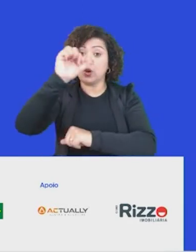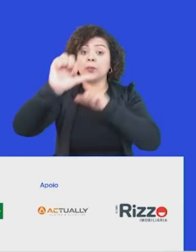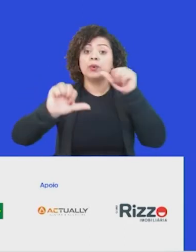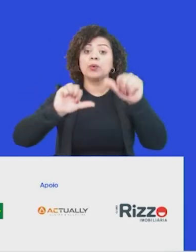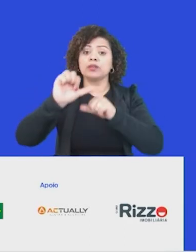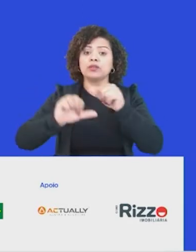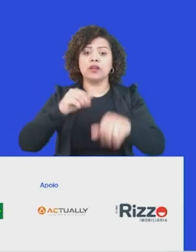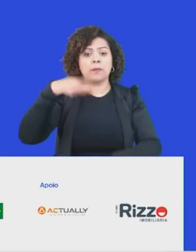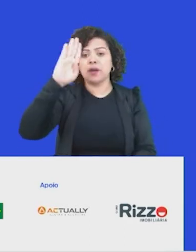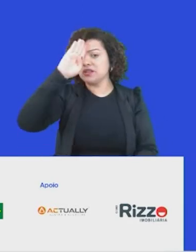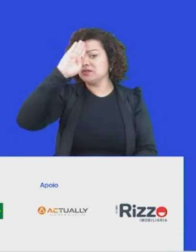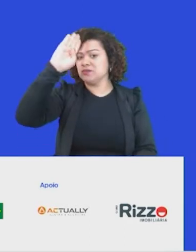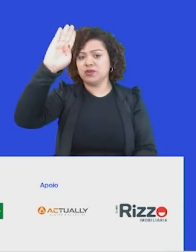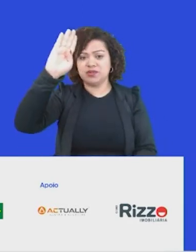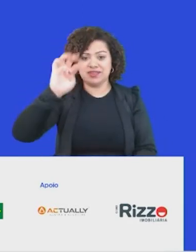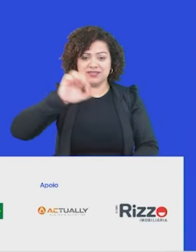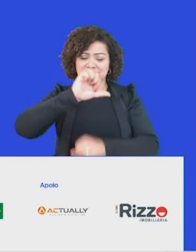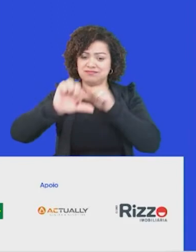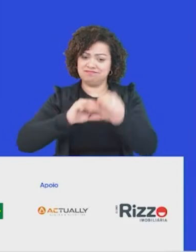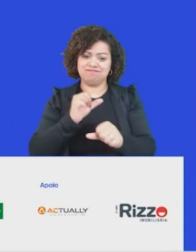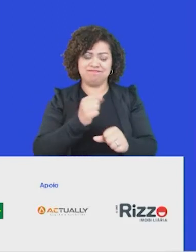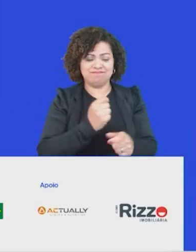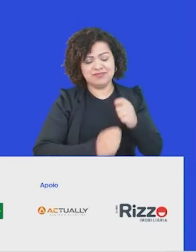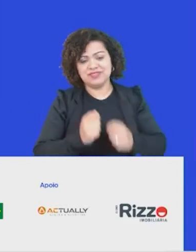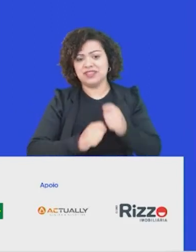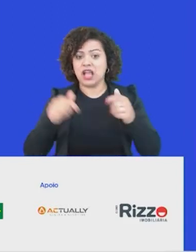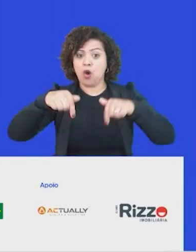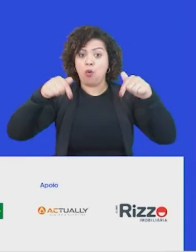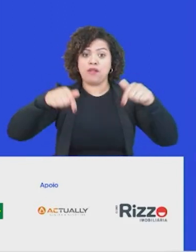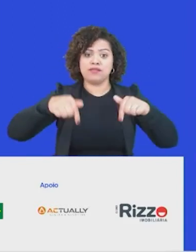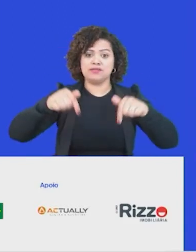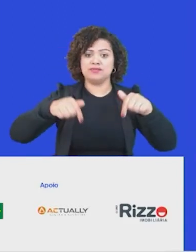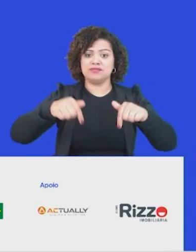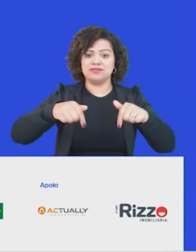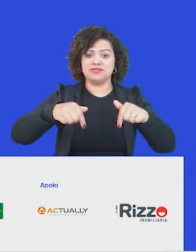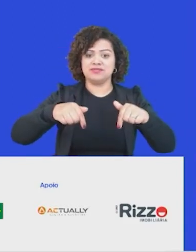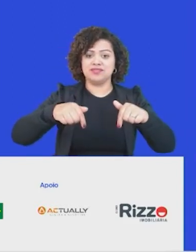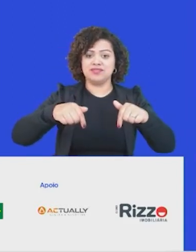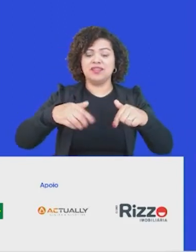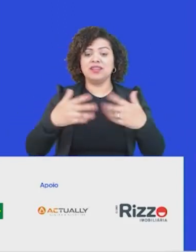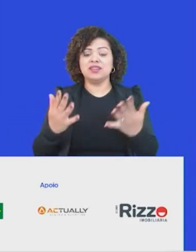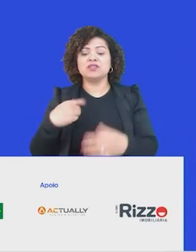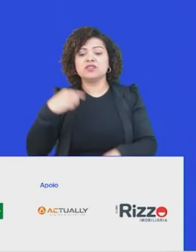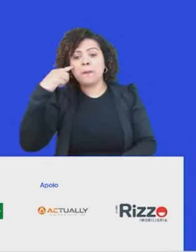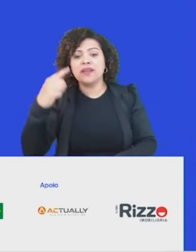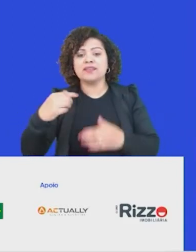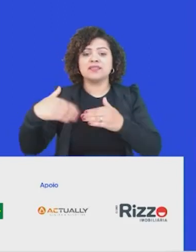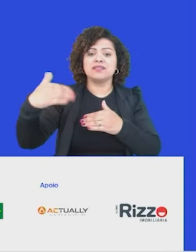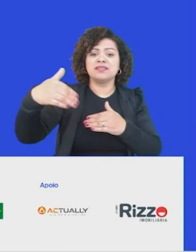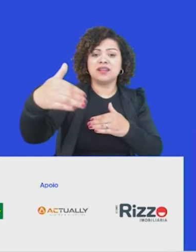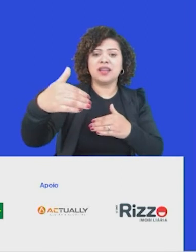da transformação econômica deste século. E quando a gente vê toda a factualidade, os fatos e dados que ele